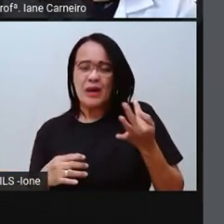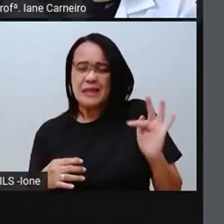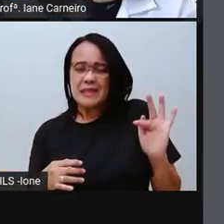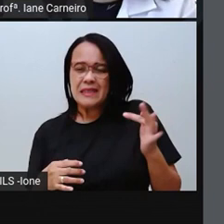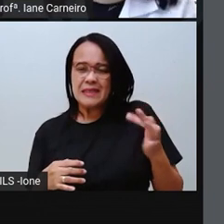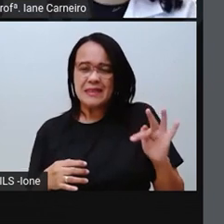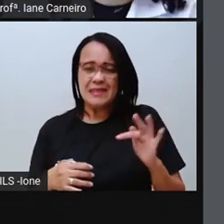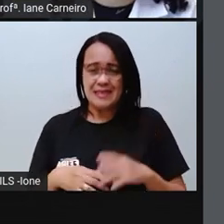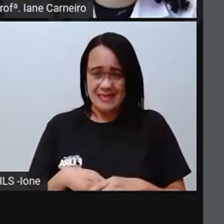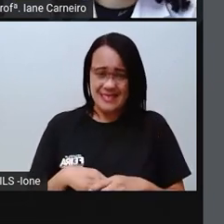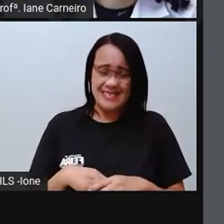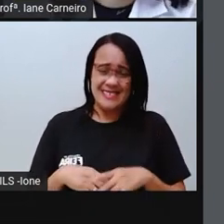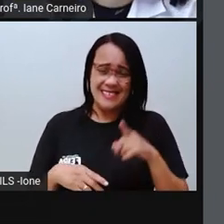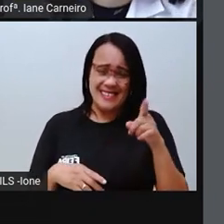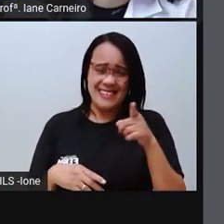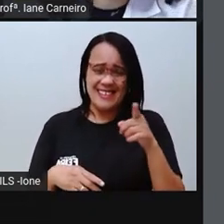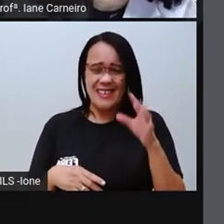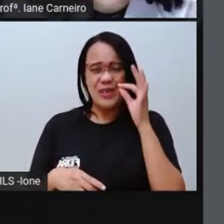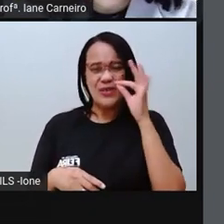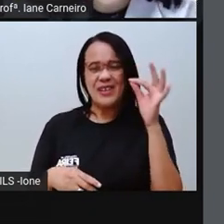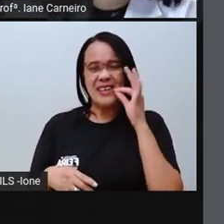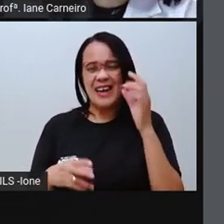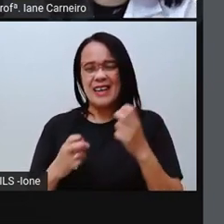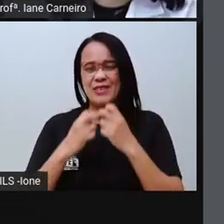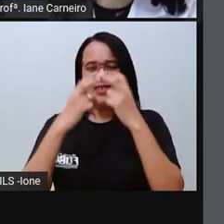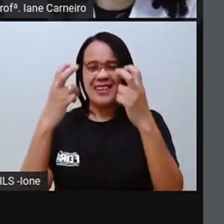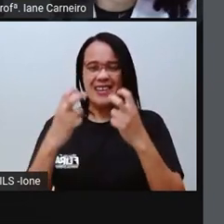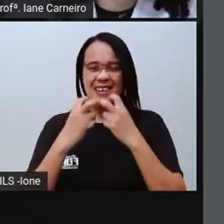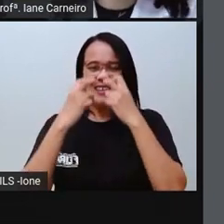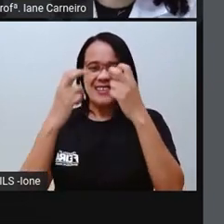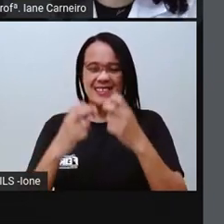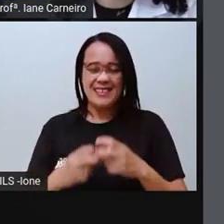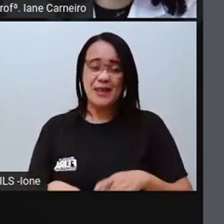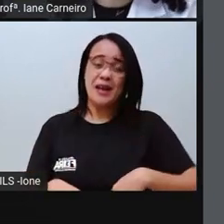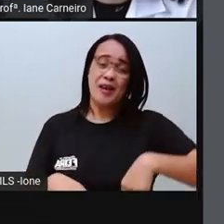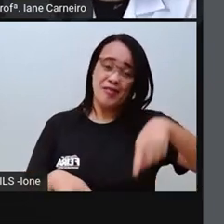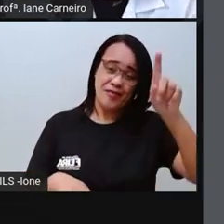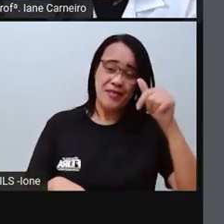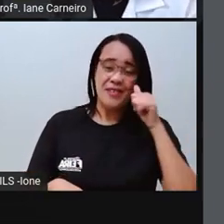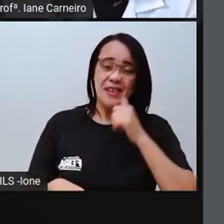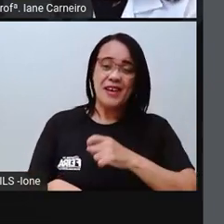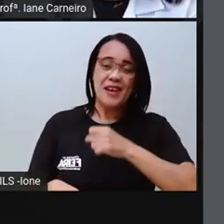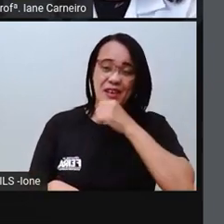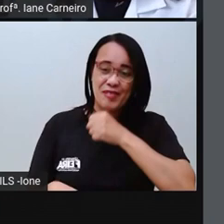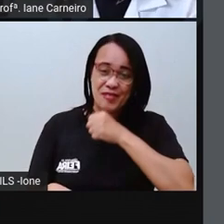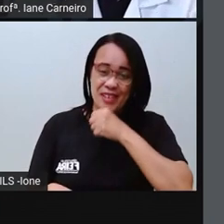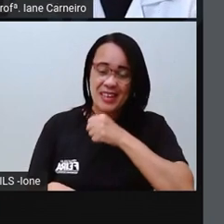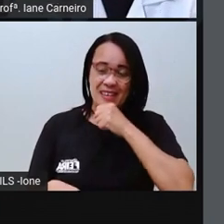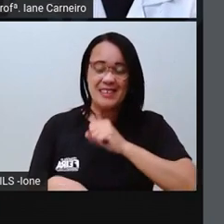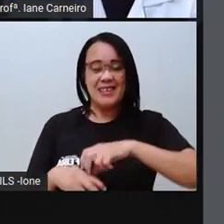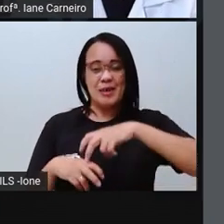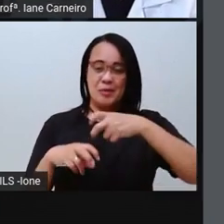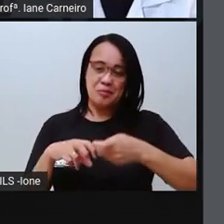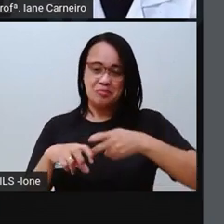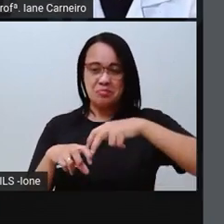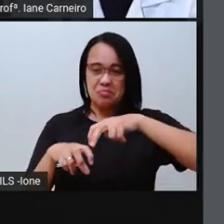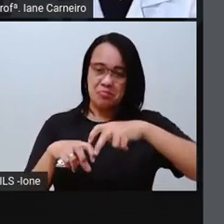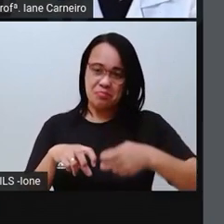eu sou o pobre deodato. Lá vai a velha, mancando, mancaminhando, um sapato.